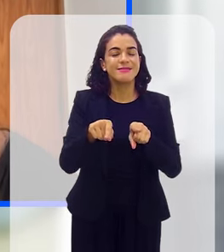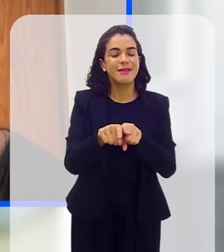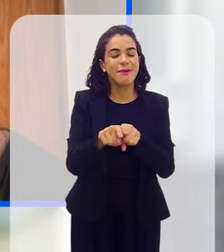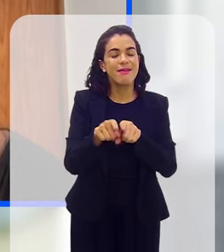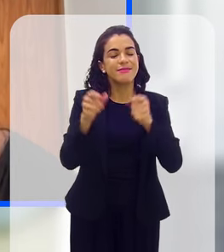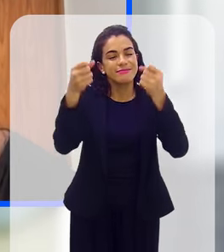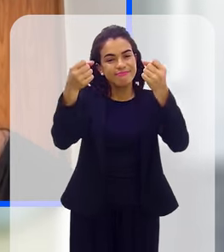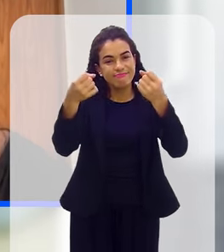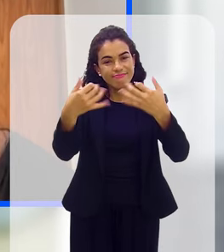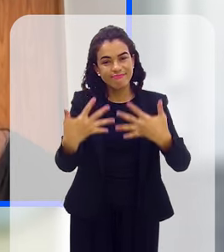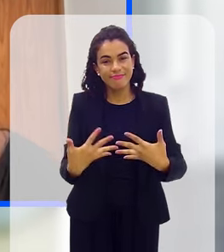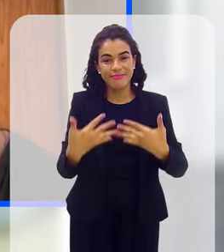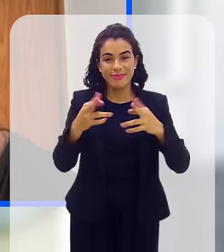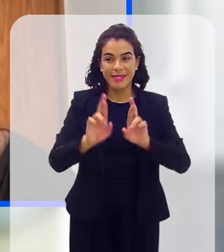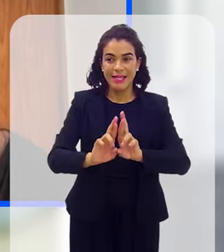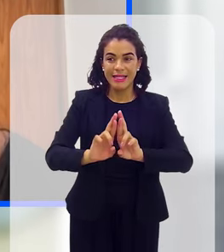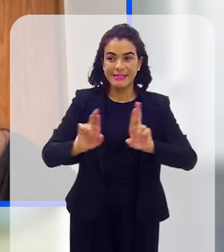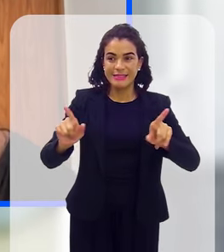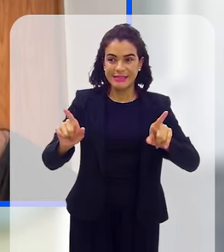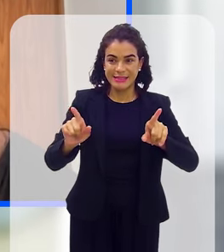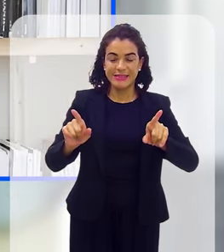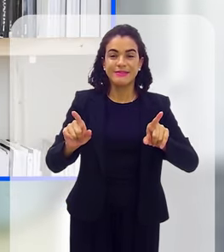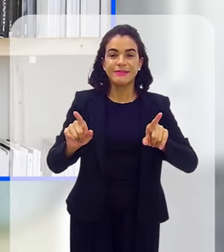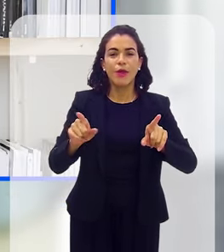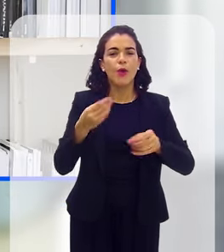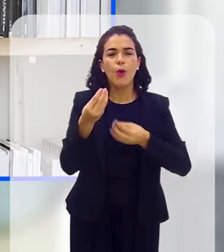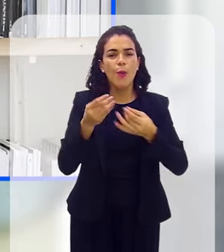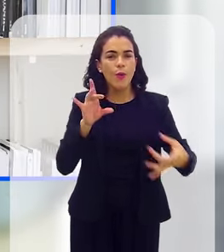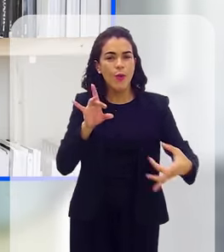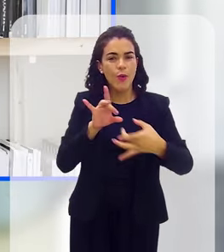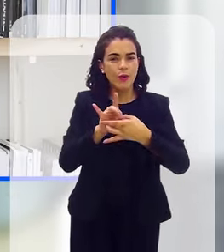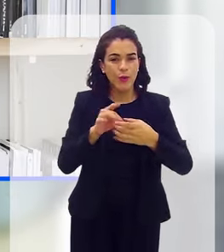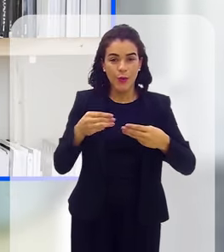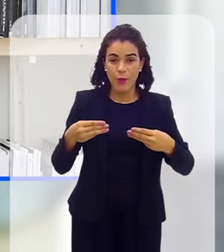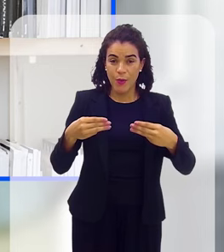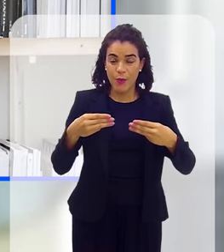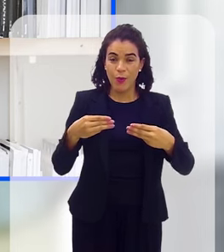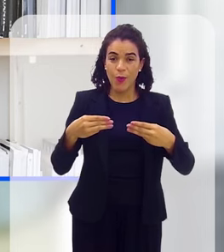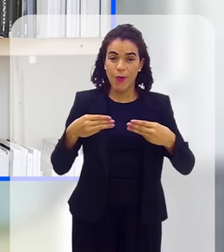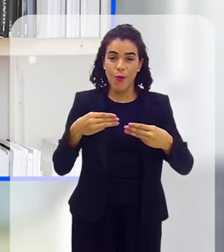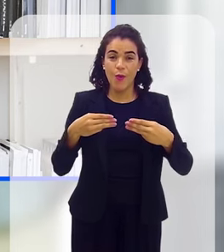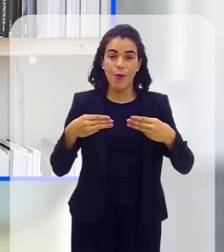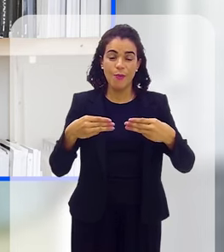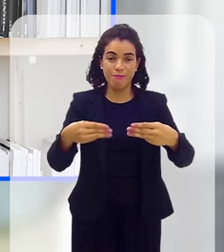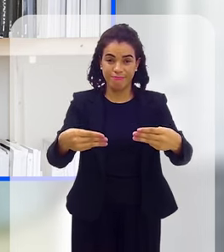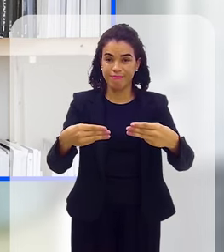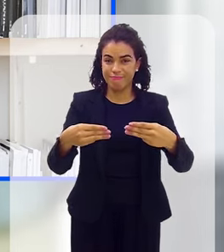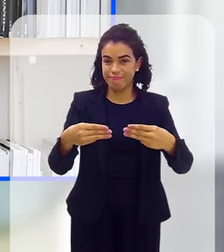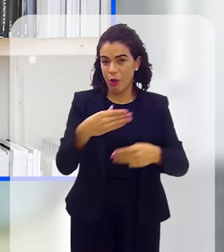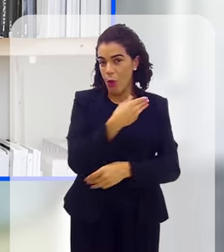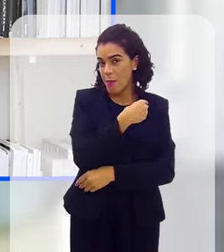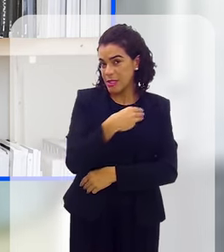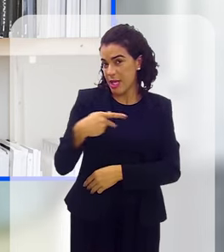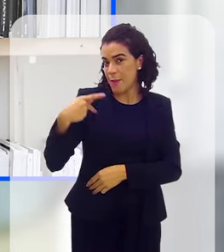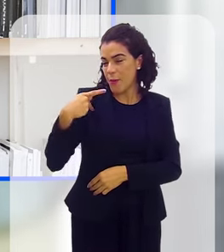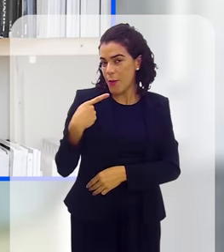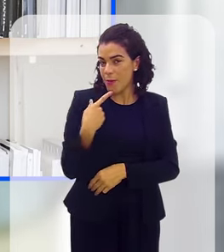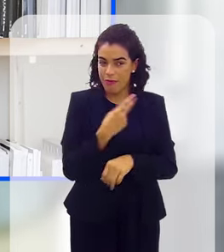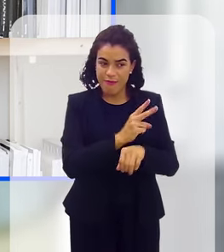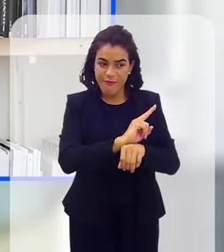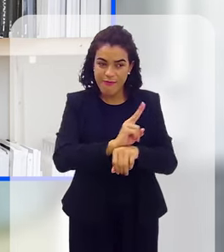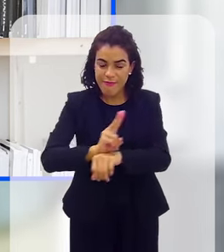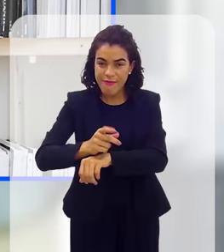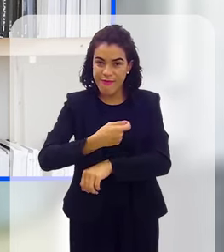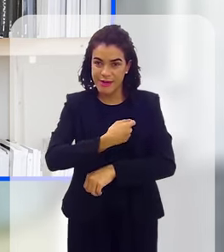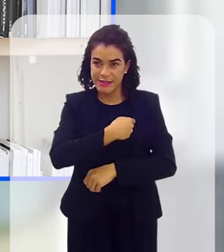a diferença, como é que é o trabalho conjunto com o Ministério Público do Trabalho. Na verdade, fiscaliza